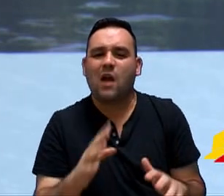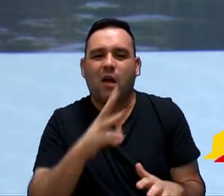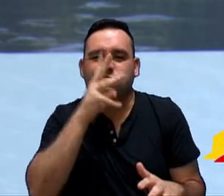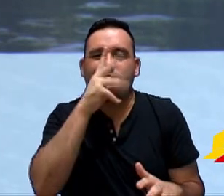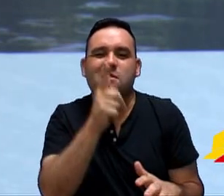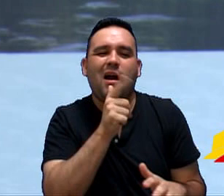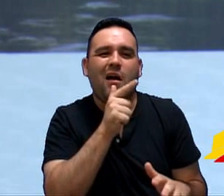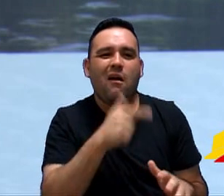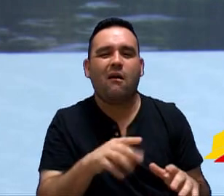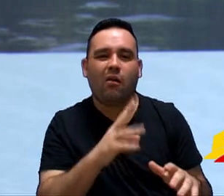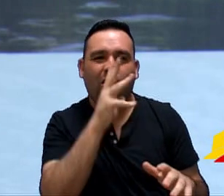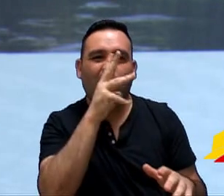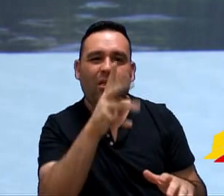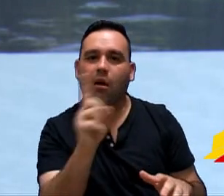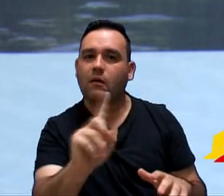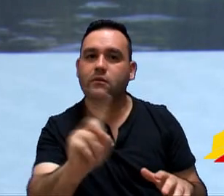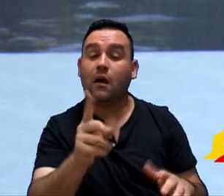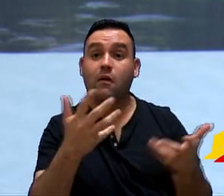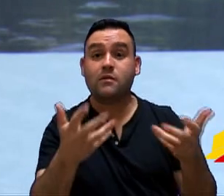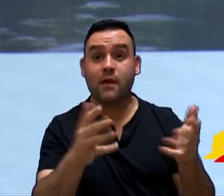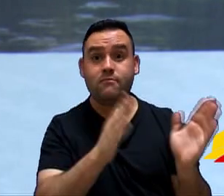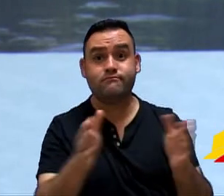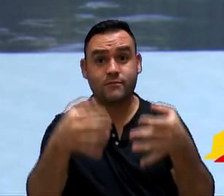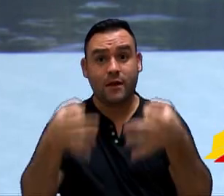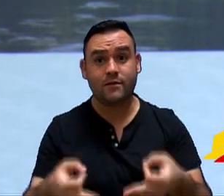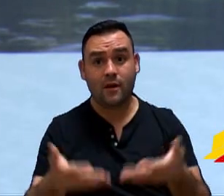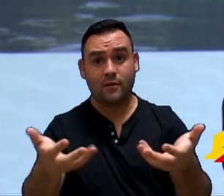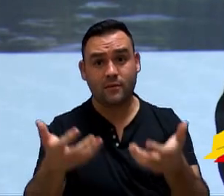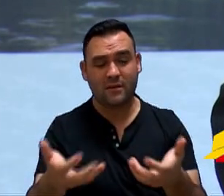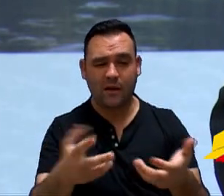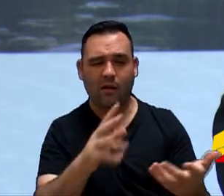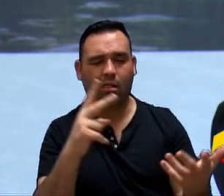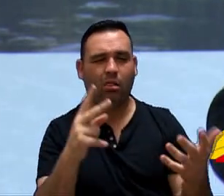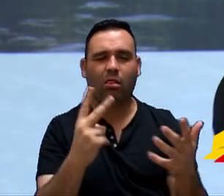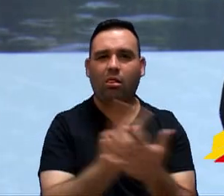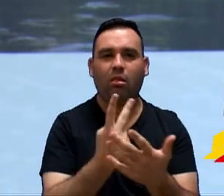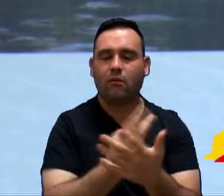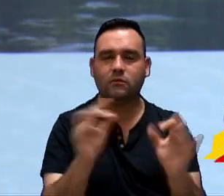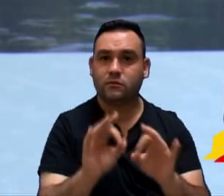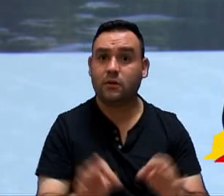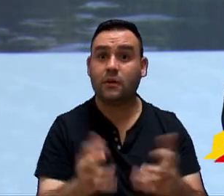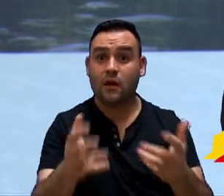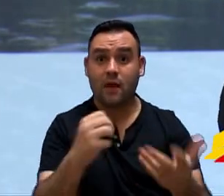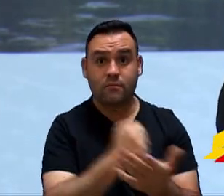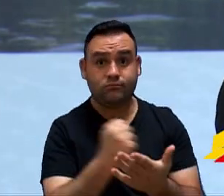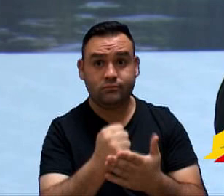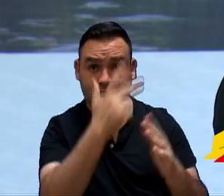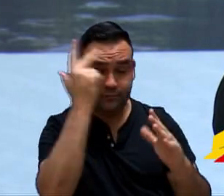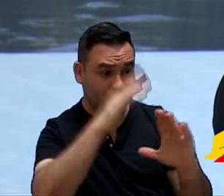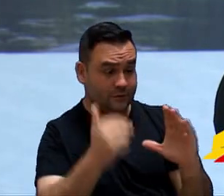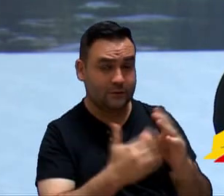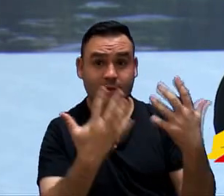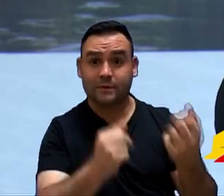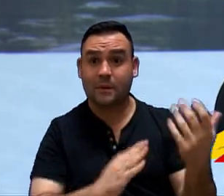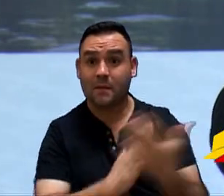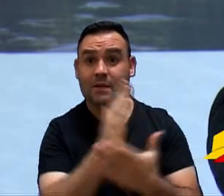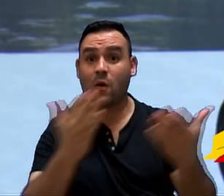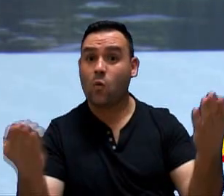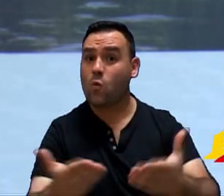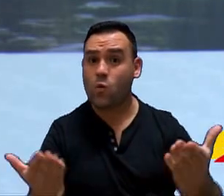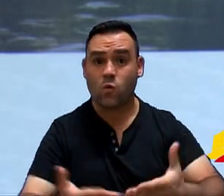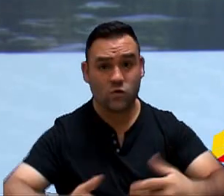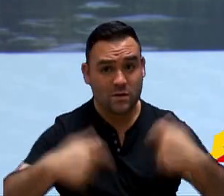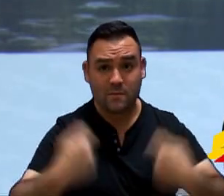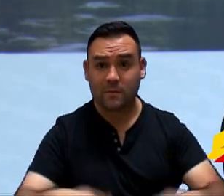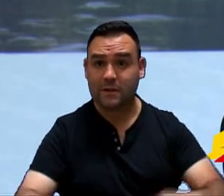na água, na energia, a gente quer que regularize. Então, tem que regularizar esse pessoal, tem que ser aprovado hoje, João.